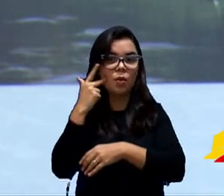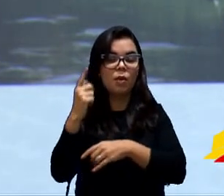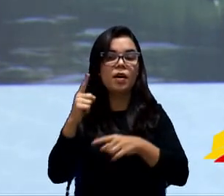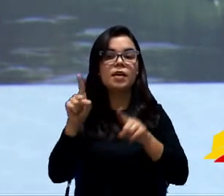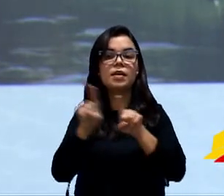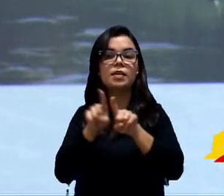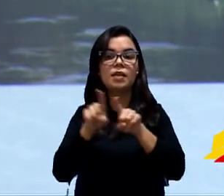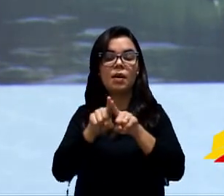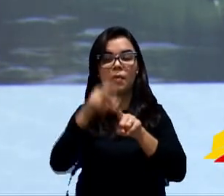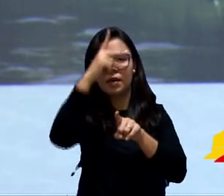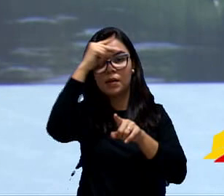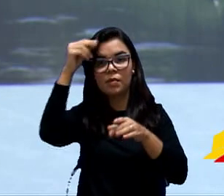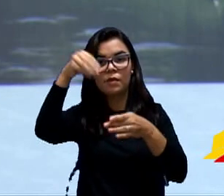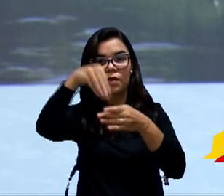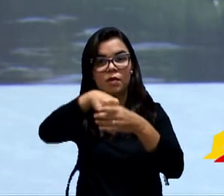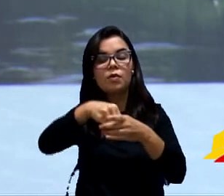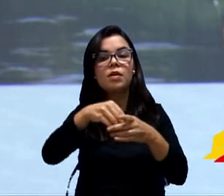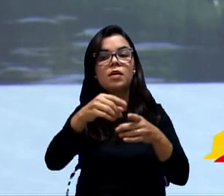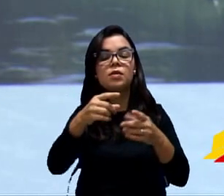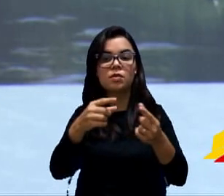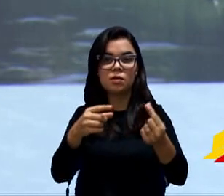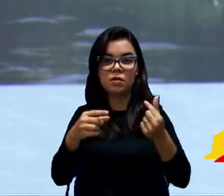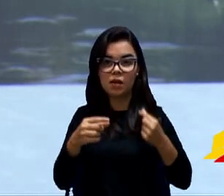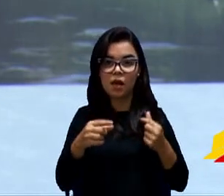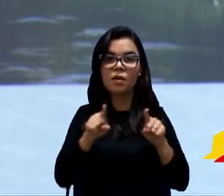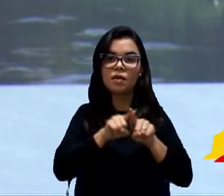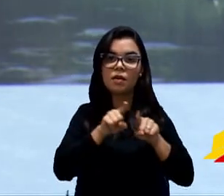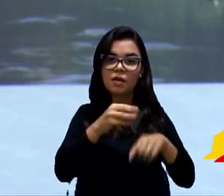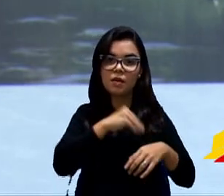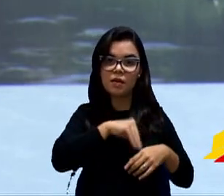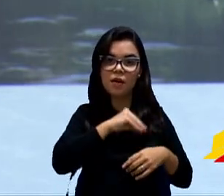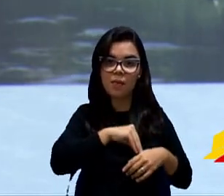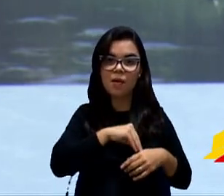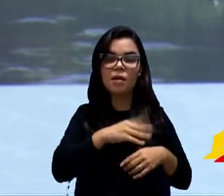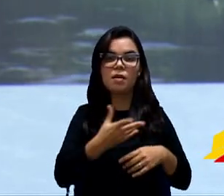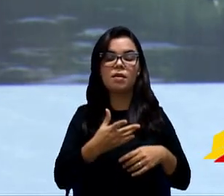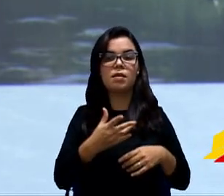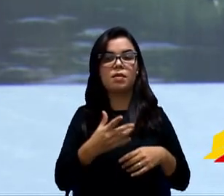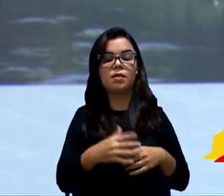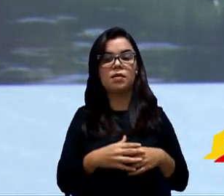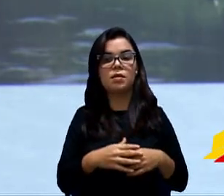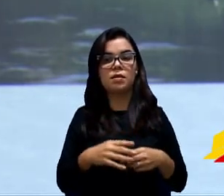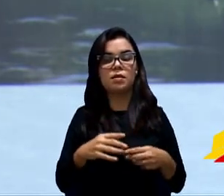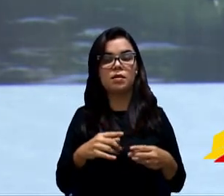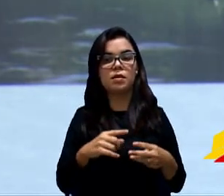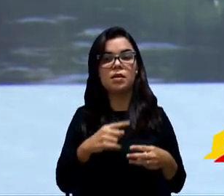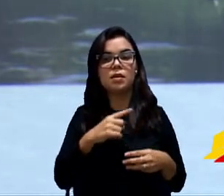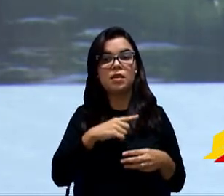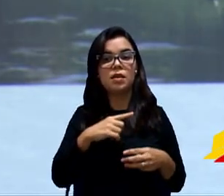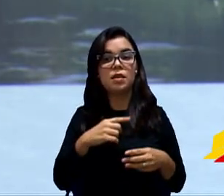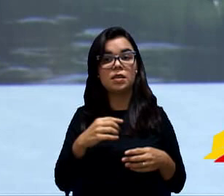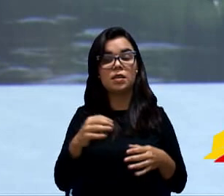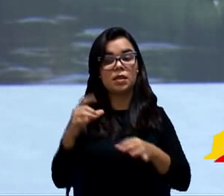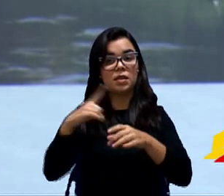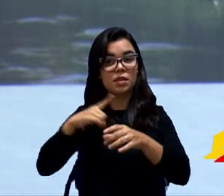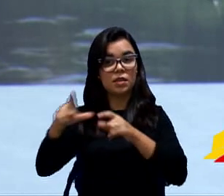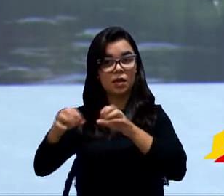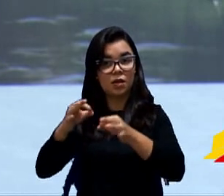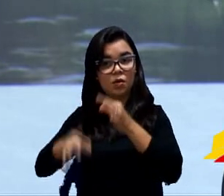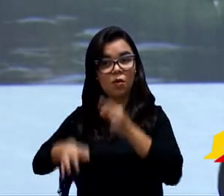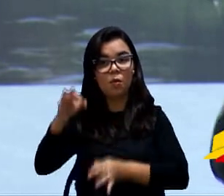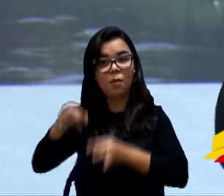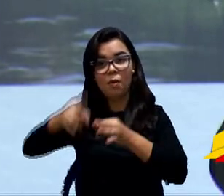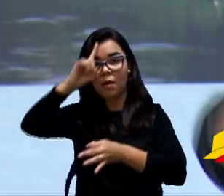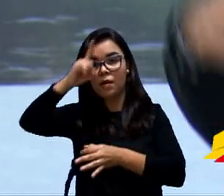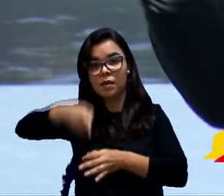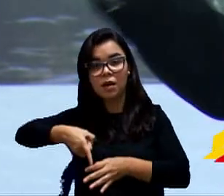salário da Prefeitura, pelo tempo que eles trabalharam. E daí, saiu uma decisão judicial que impediu eles que pudessem receber essa complementação